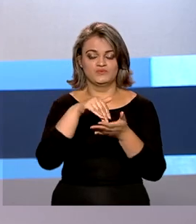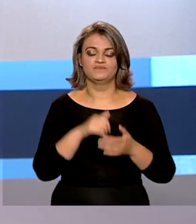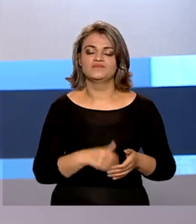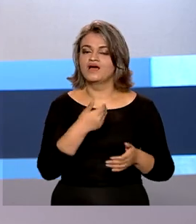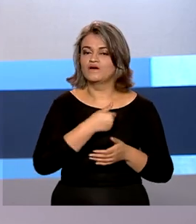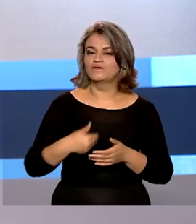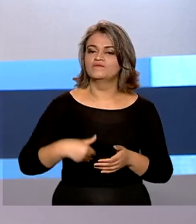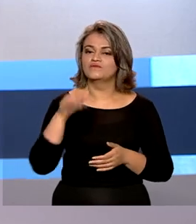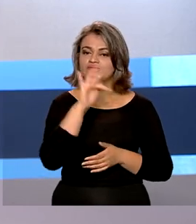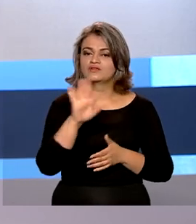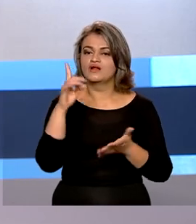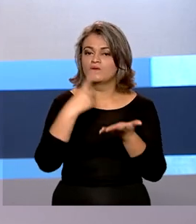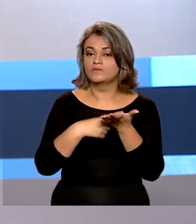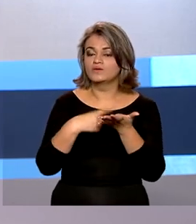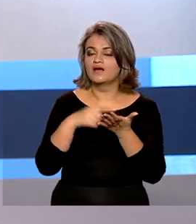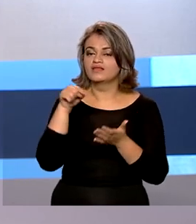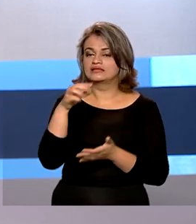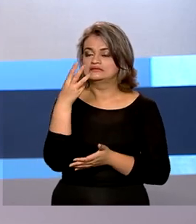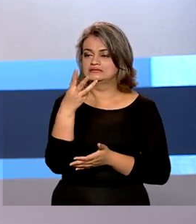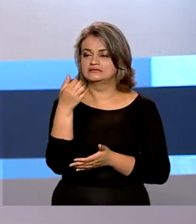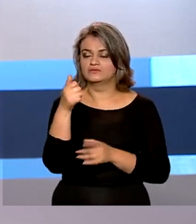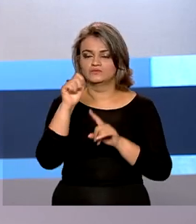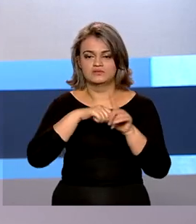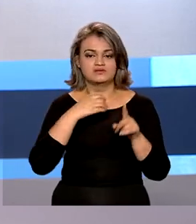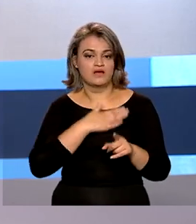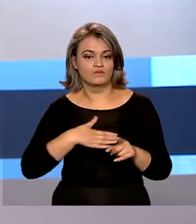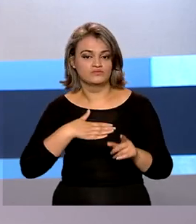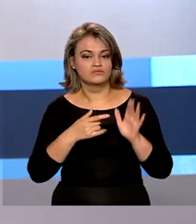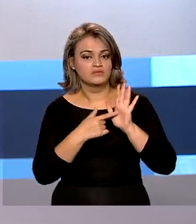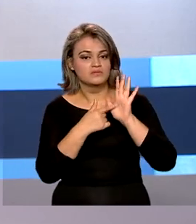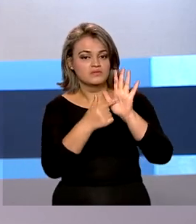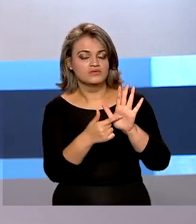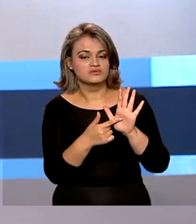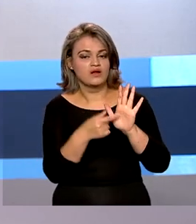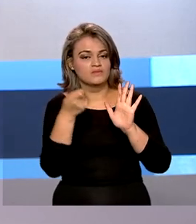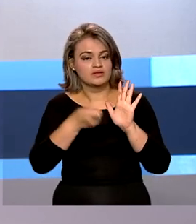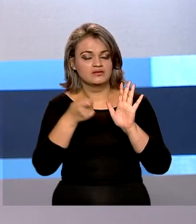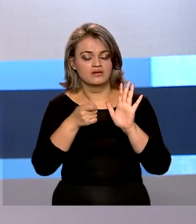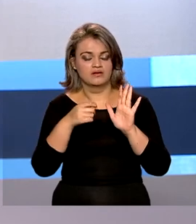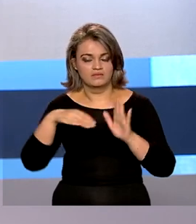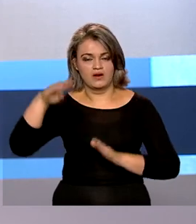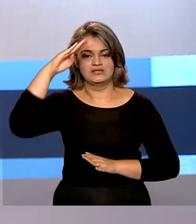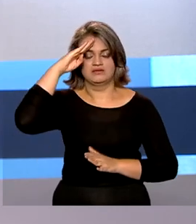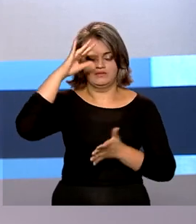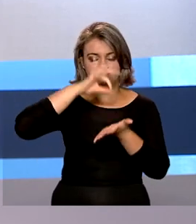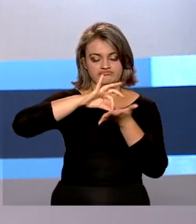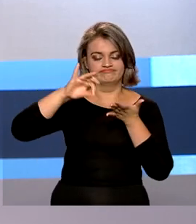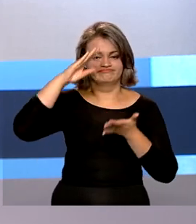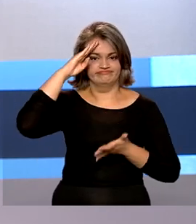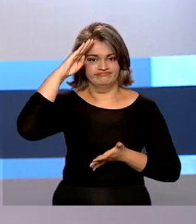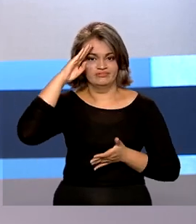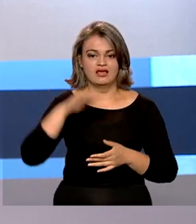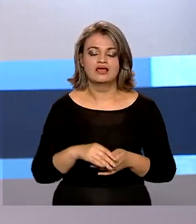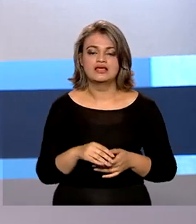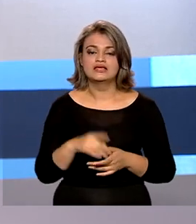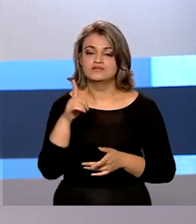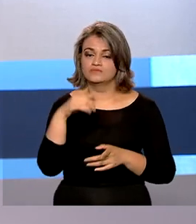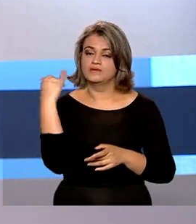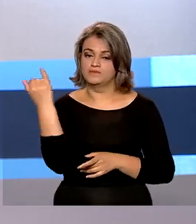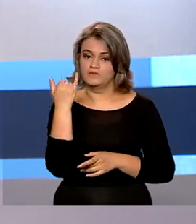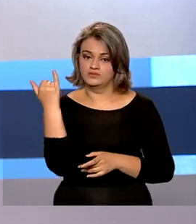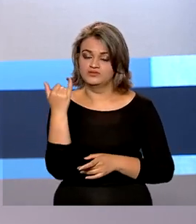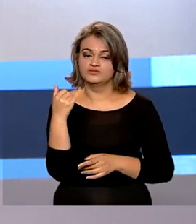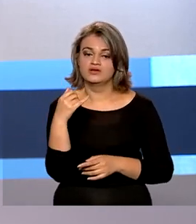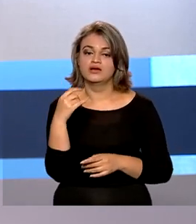O governo federal prorrogou até 31 de agosto o prazo de apresentação obrigatória para o alistamento militar. A medida é necessária